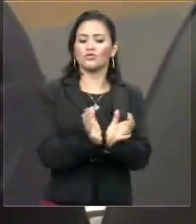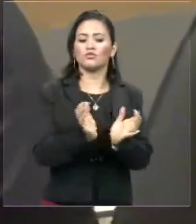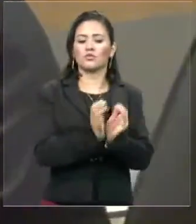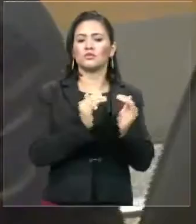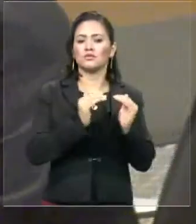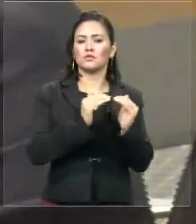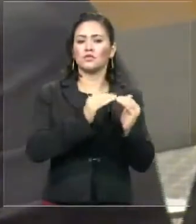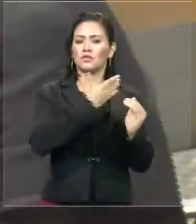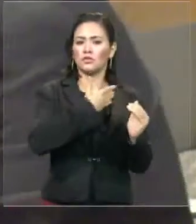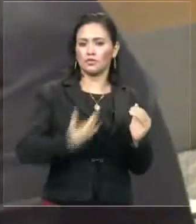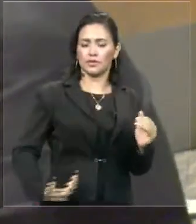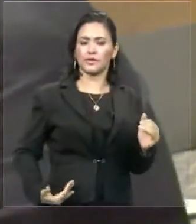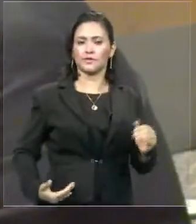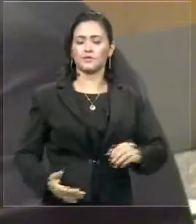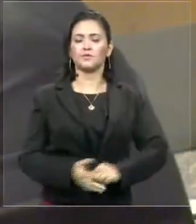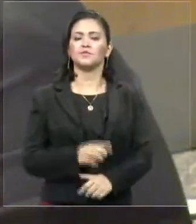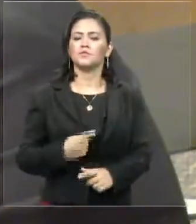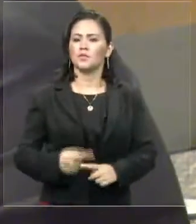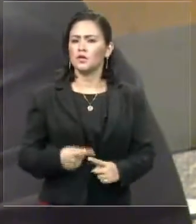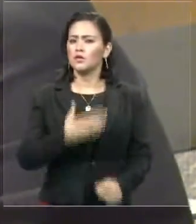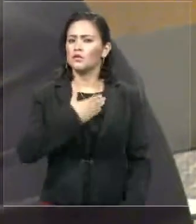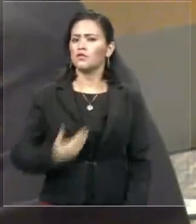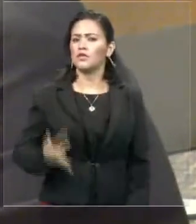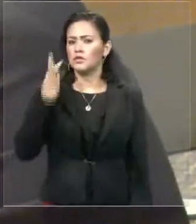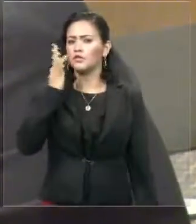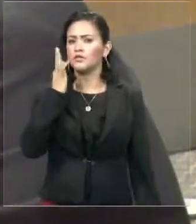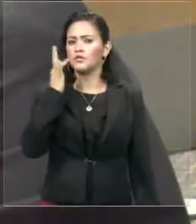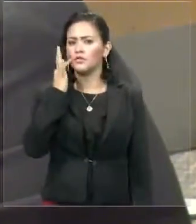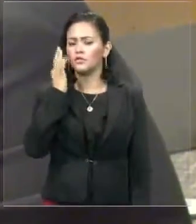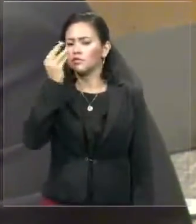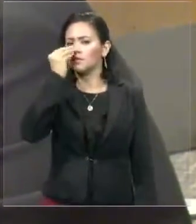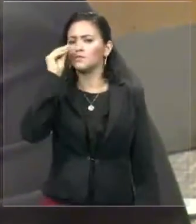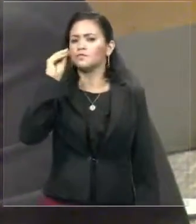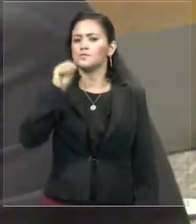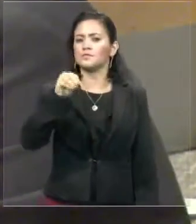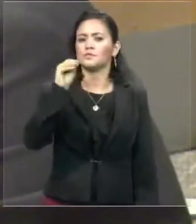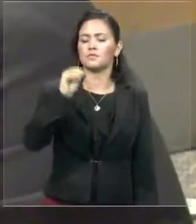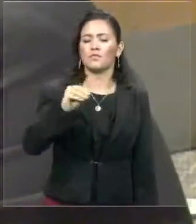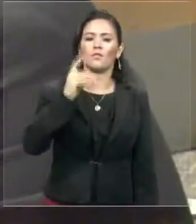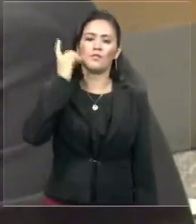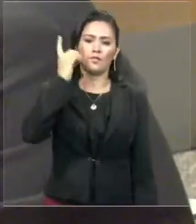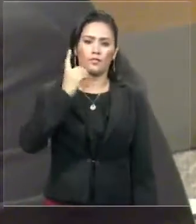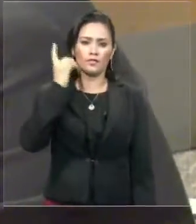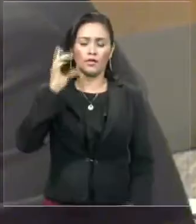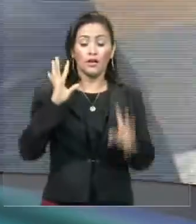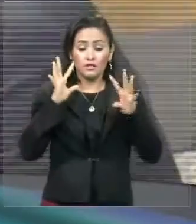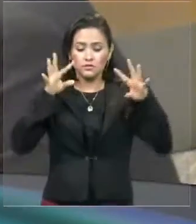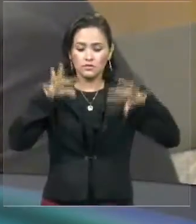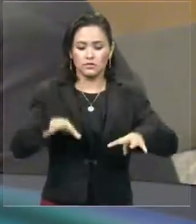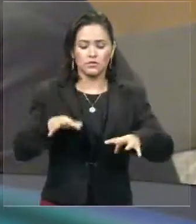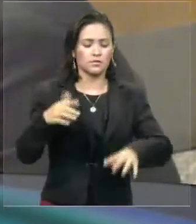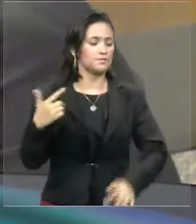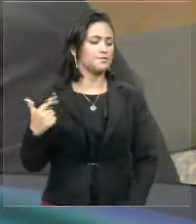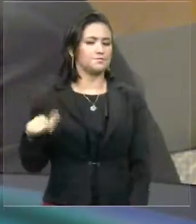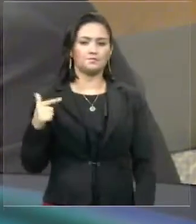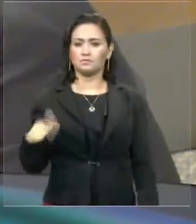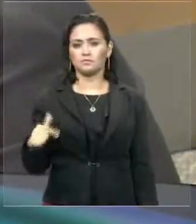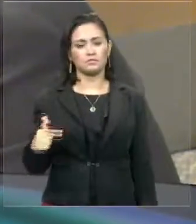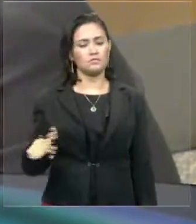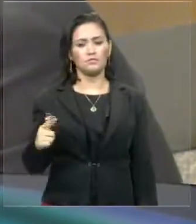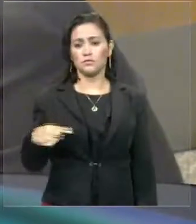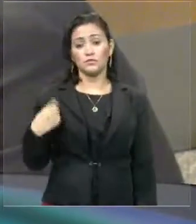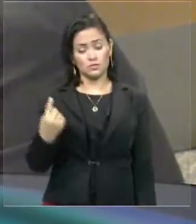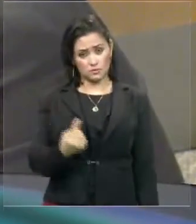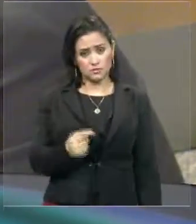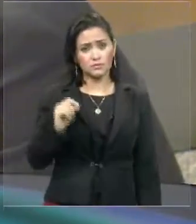sem o menor carinho, sem prestigiar, sem dar atenção, merecida a nós, que somos representantes do povo.